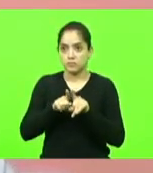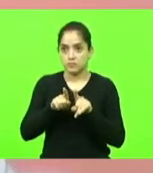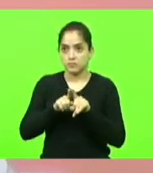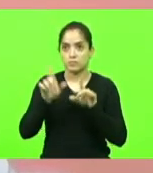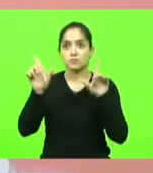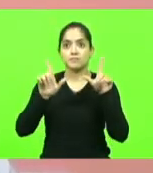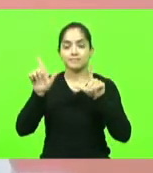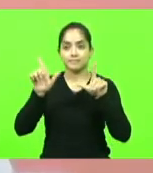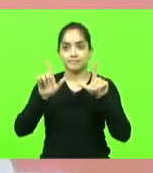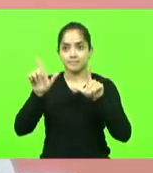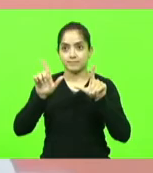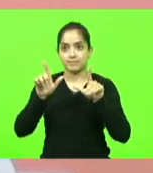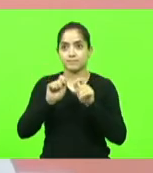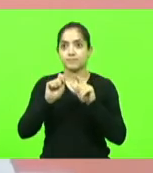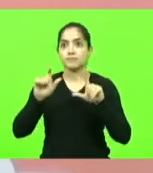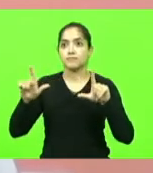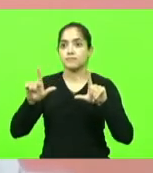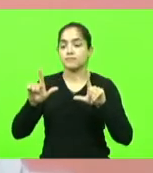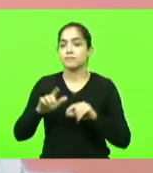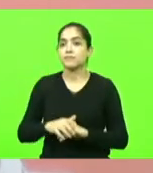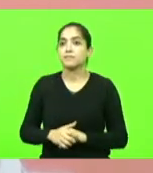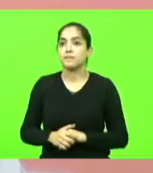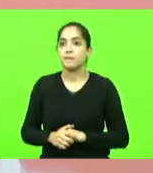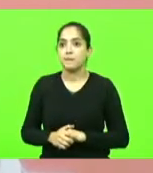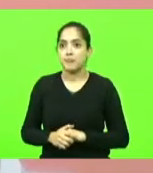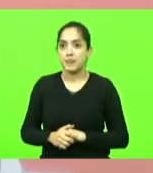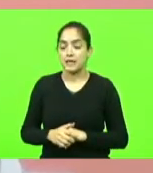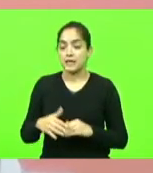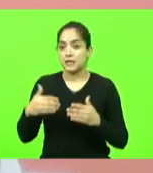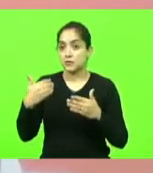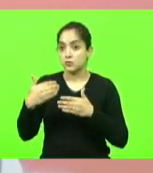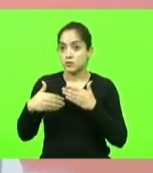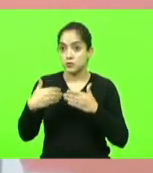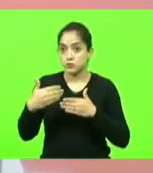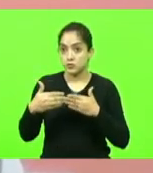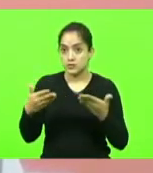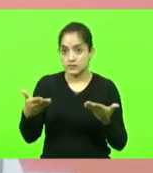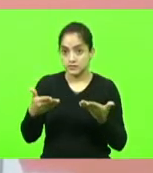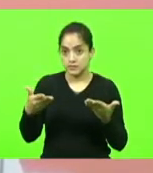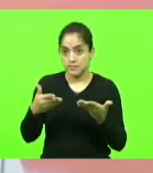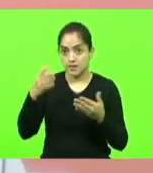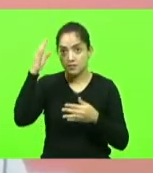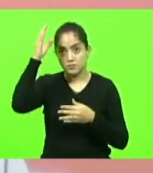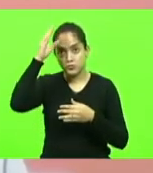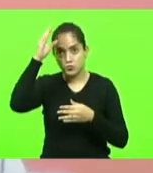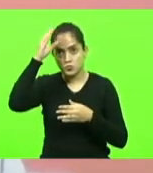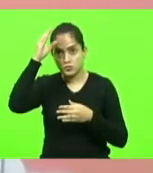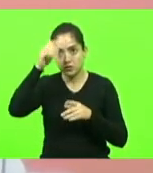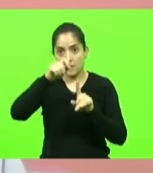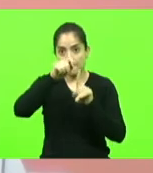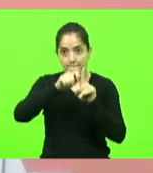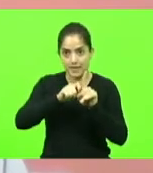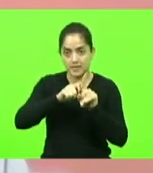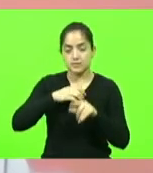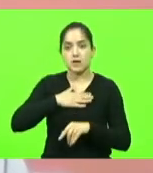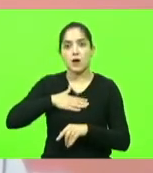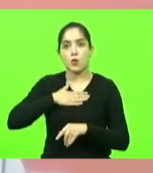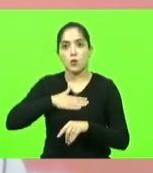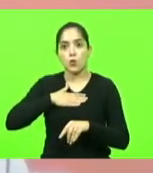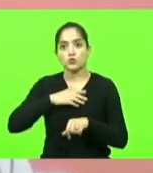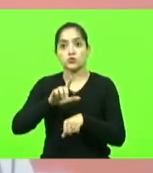comunicação da Assembleia Legislativa durante todo este mês de conscientização o mês do agosto lilás